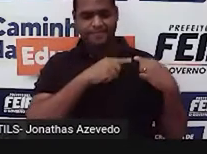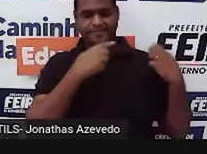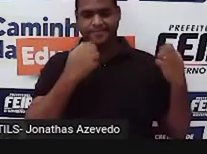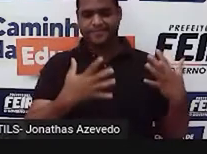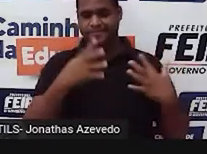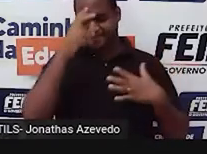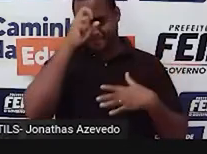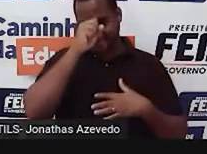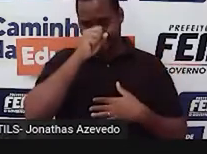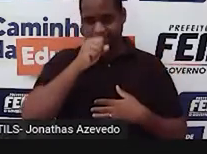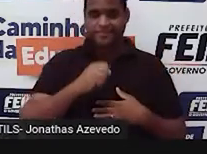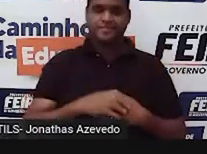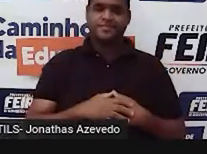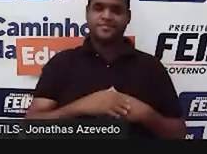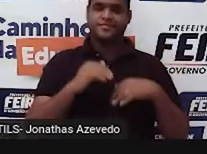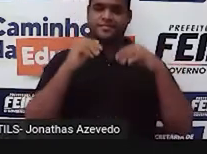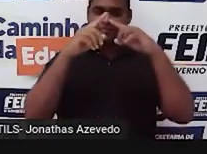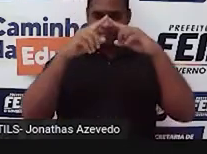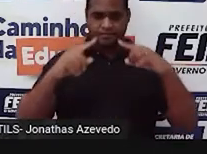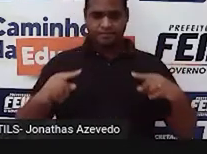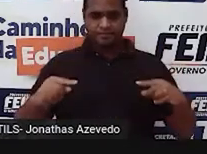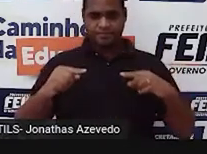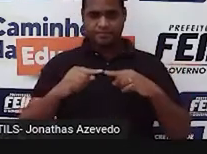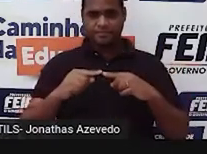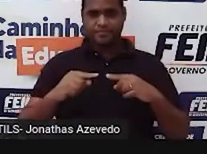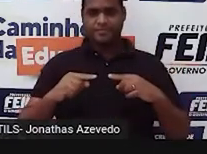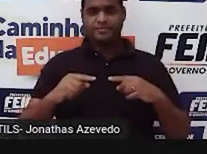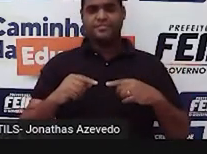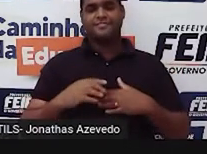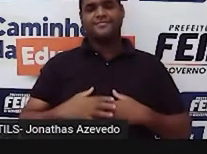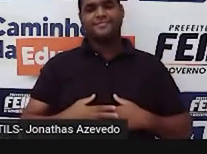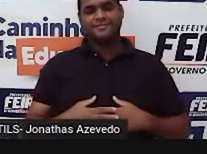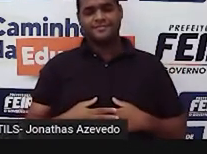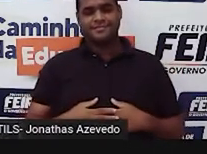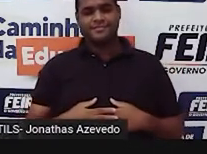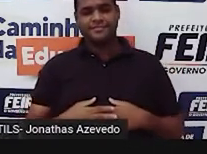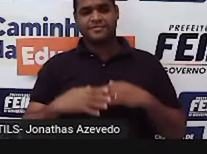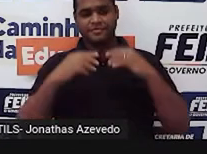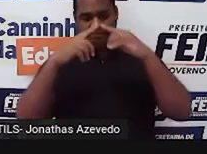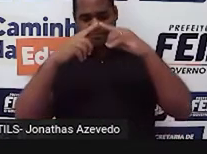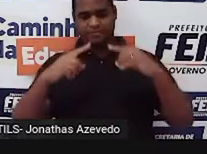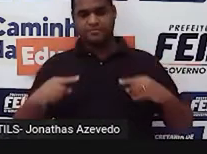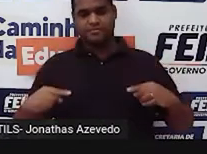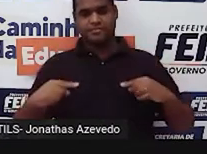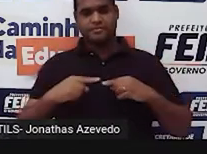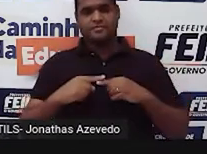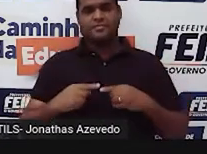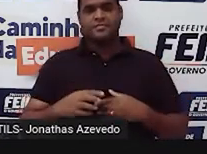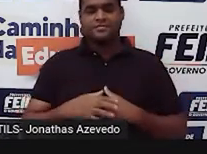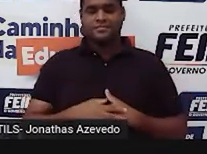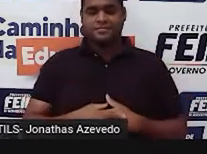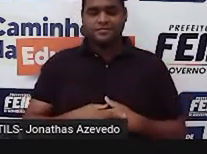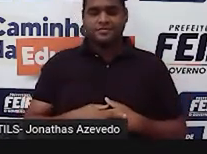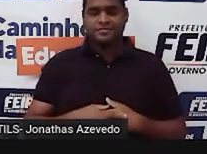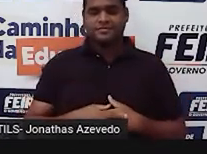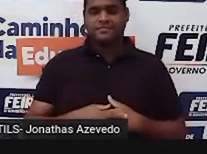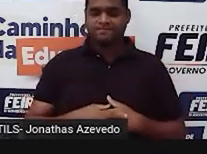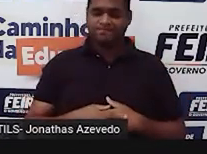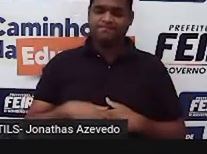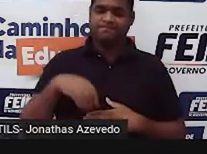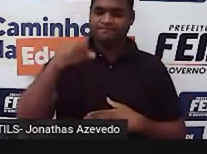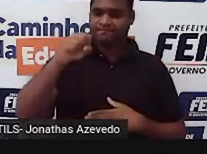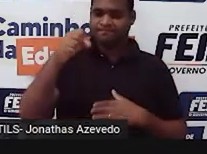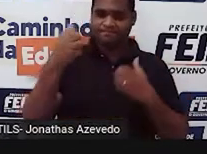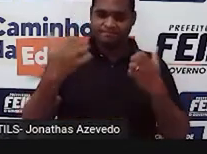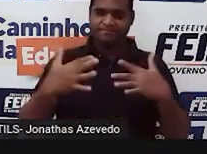Qual é esse tema? Claro, né? Você já sabe, nós estamos falando dos triângulos. E é isso aí,